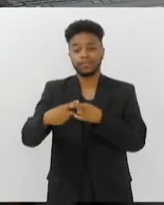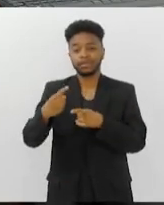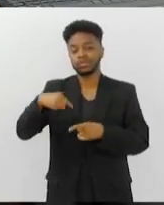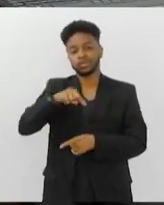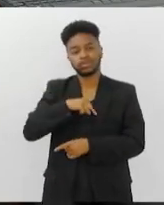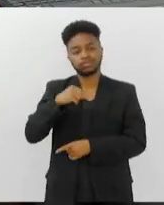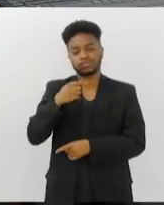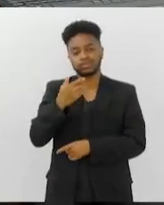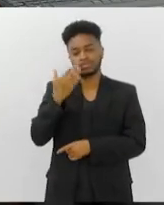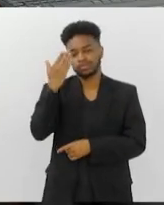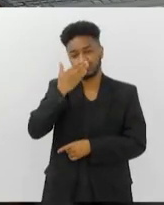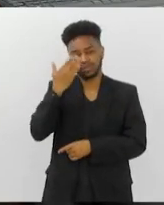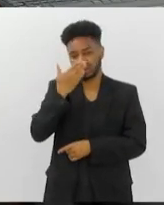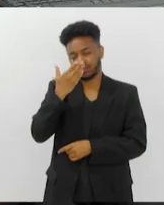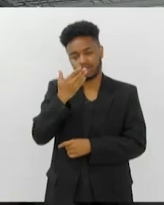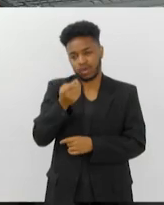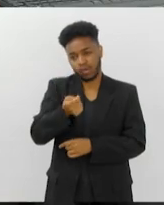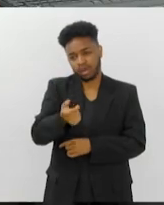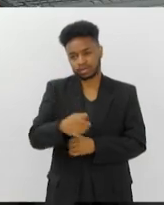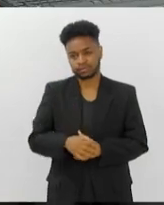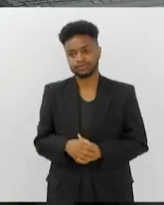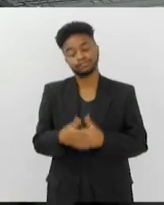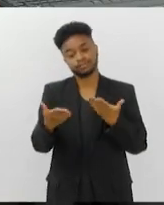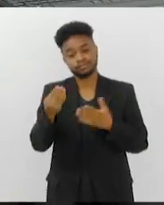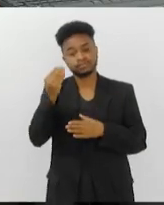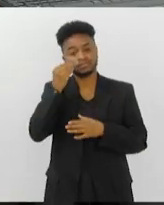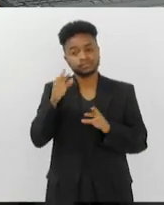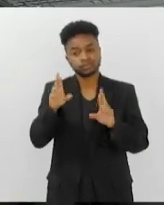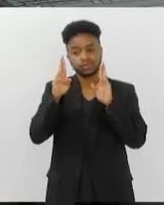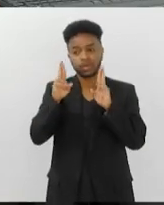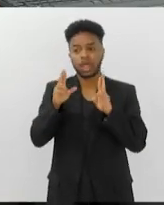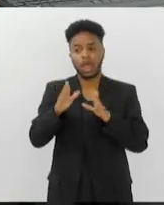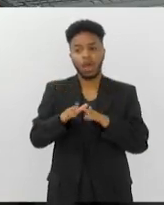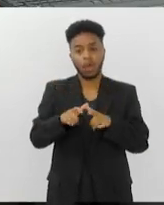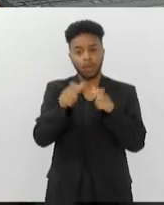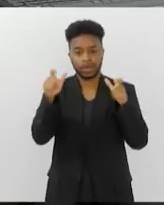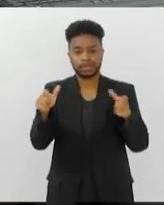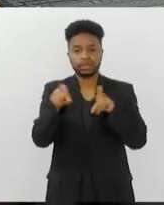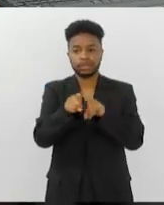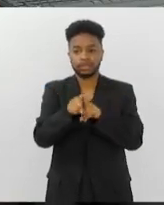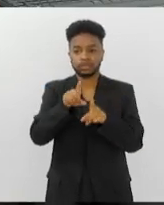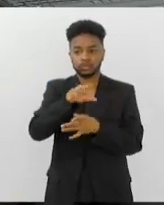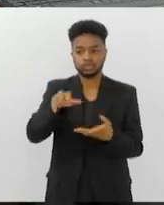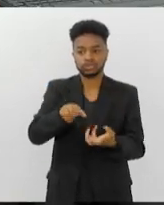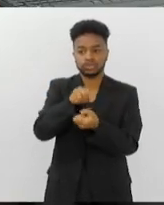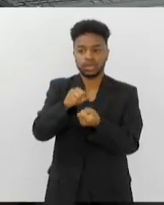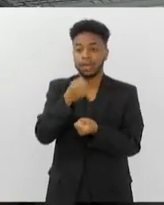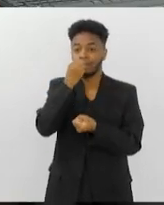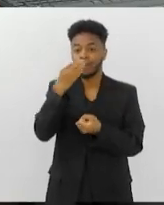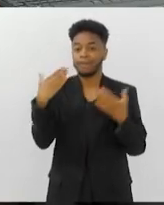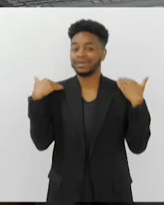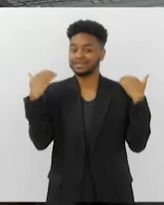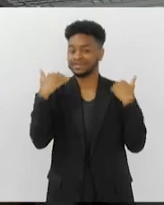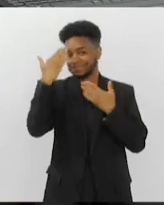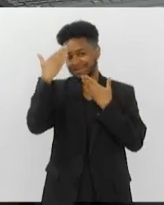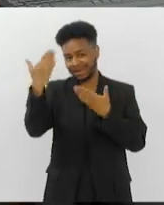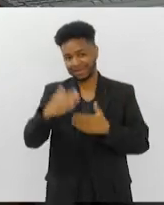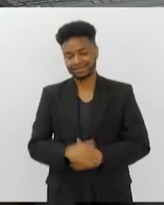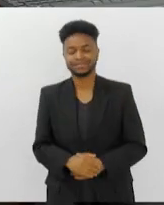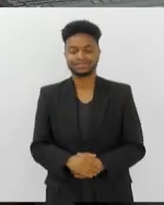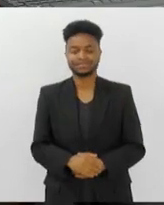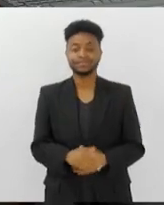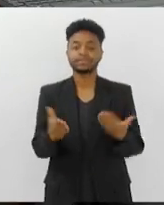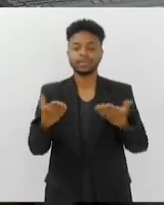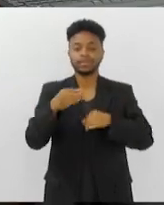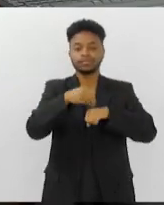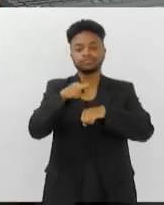não vê, né? Vamos ver se aumenta aí, aumenta também a sustentabilidade. Muito obrigado aí, PV. Bom passeio. Vamos